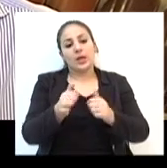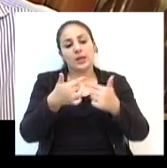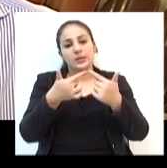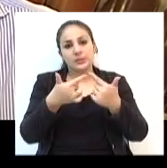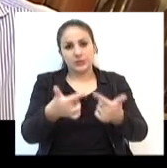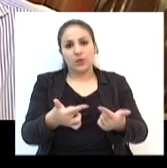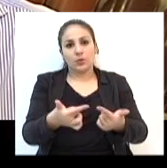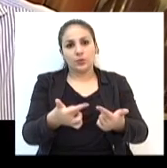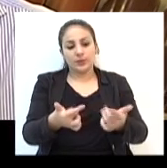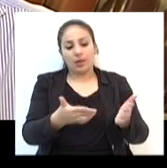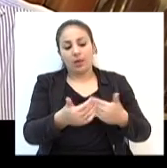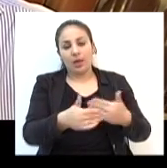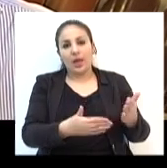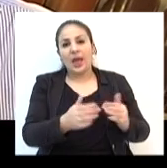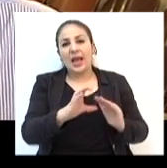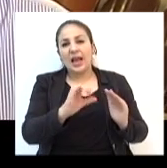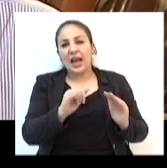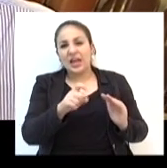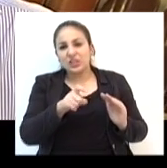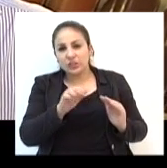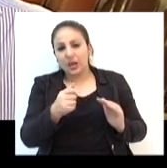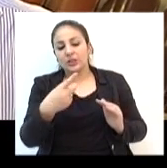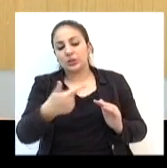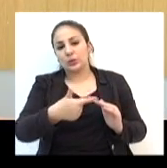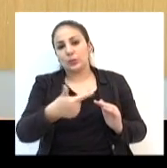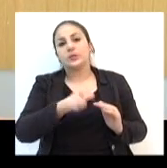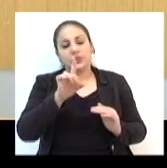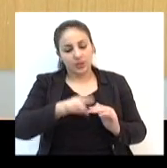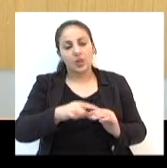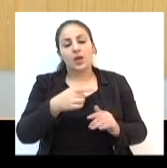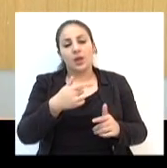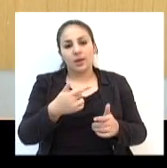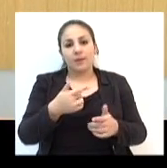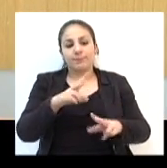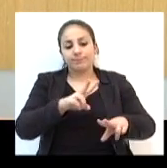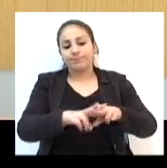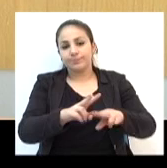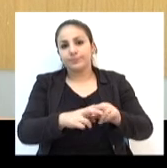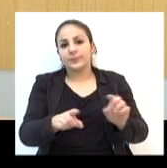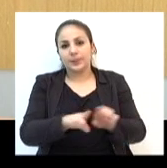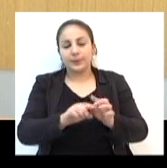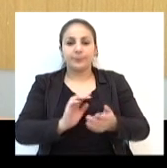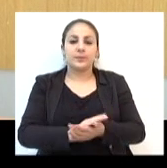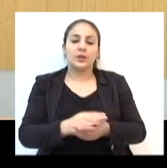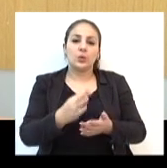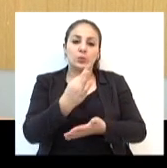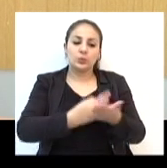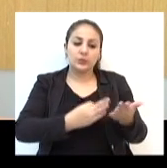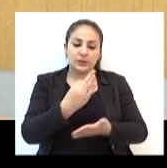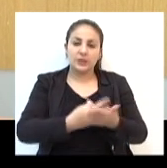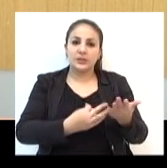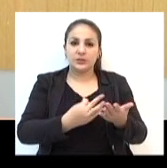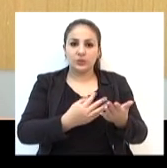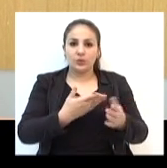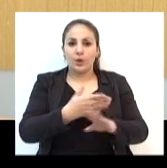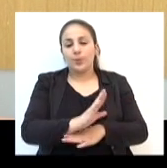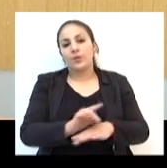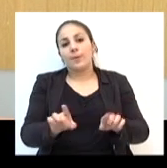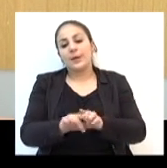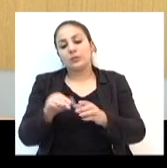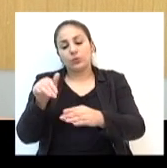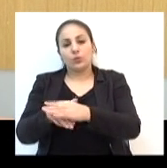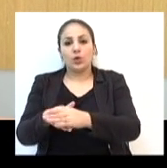ato, o ato do Caixa 2, que é um crime também. O texto foi aprovado com os votos contrários de Patrick